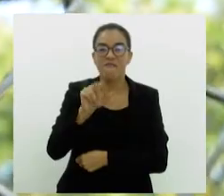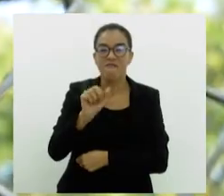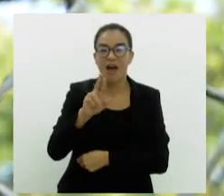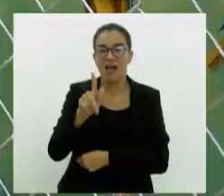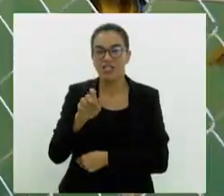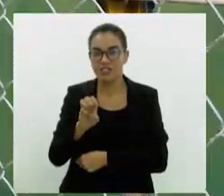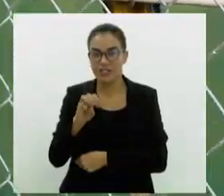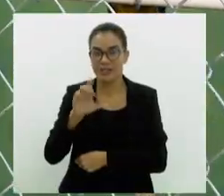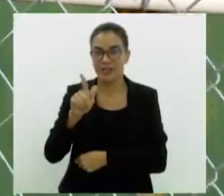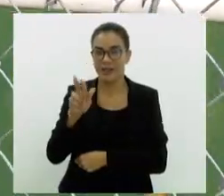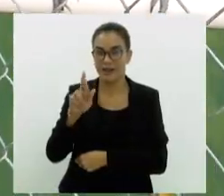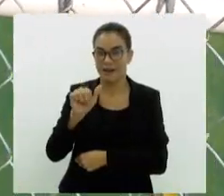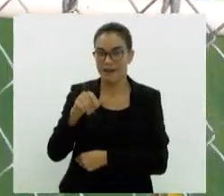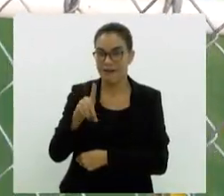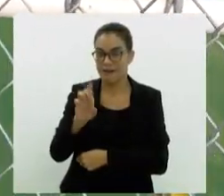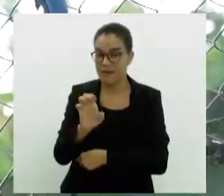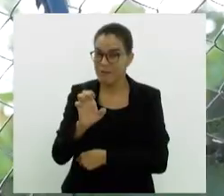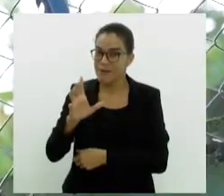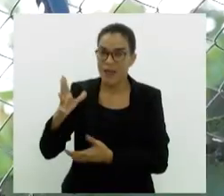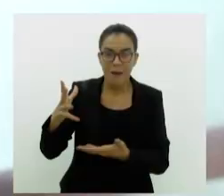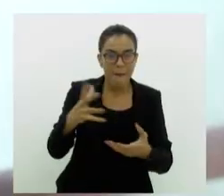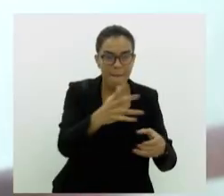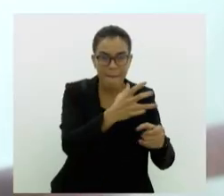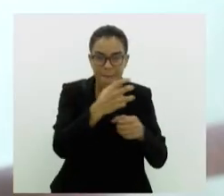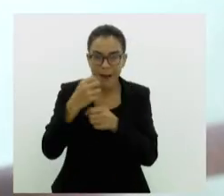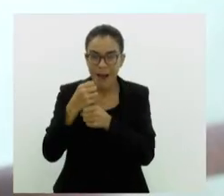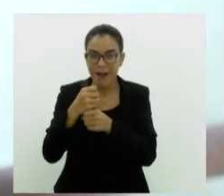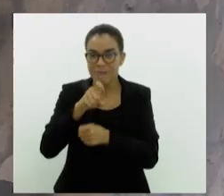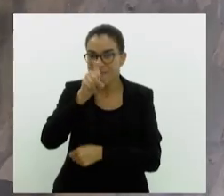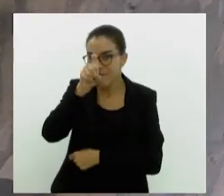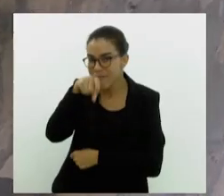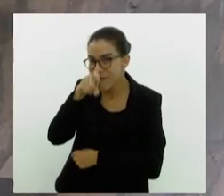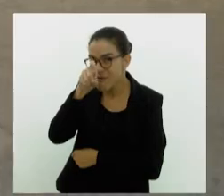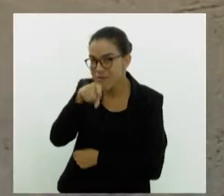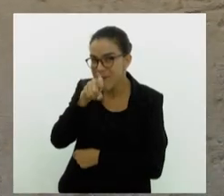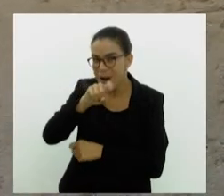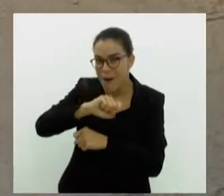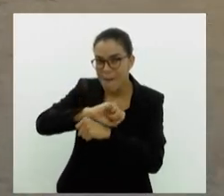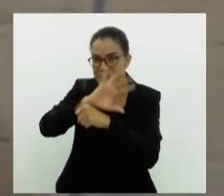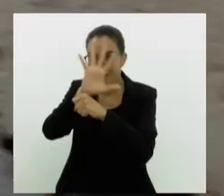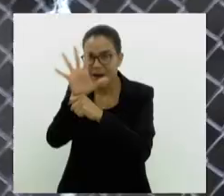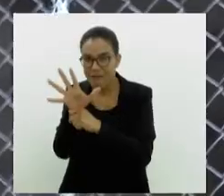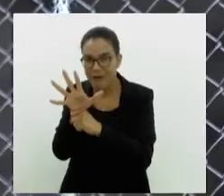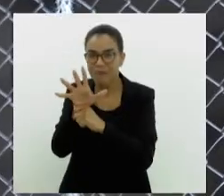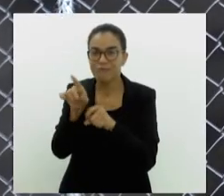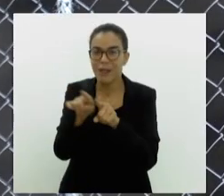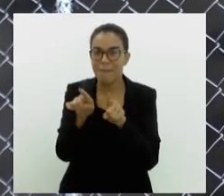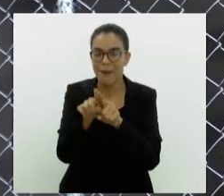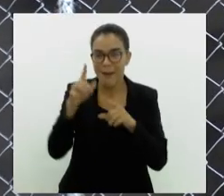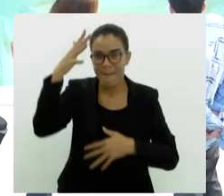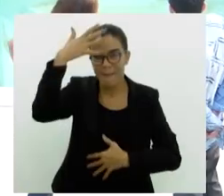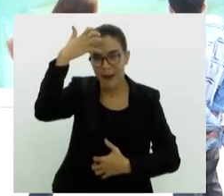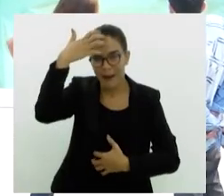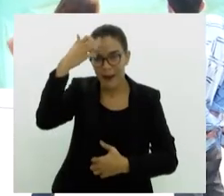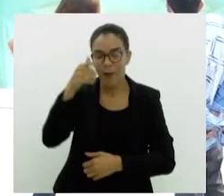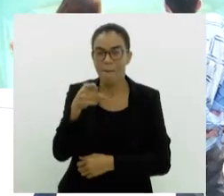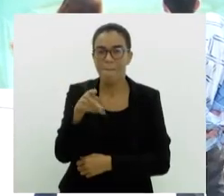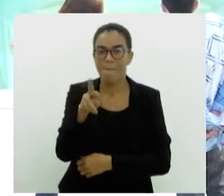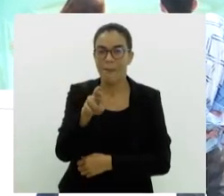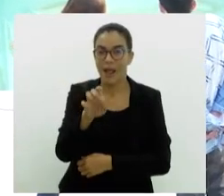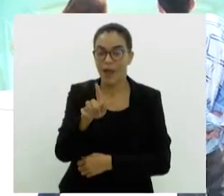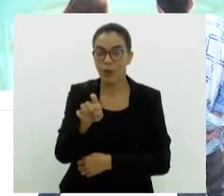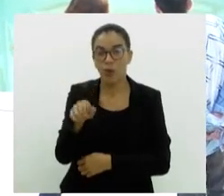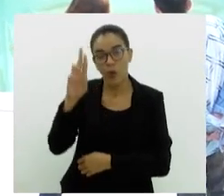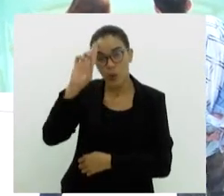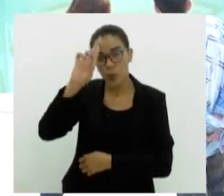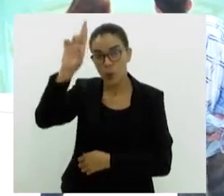zona oeste do Rio. A ação recuperou araras, tucanos, pavão, macacos-pregos e outras aves. O dono do sítio